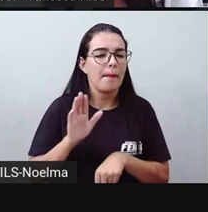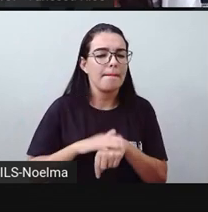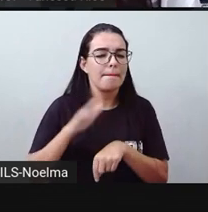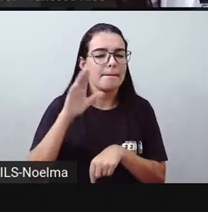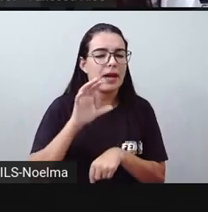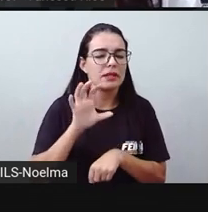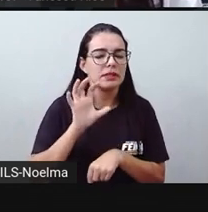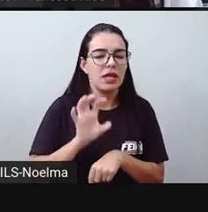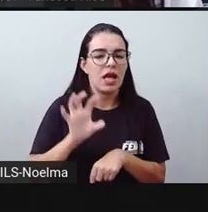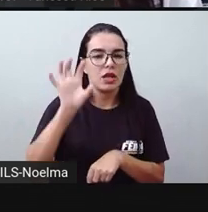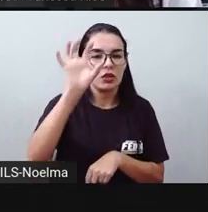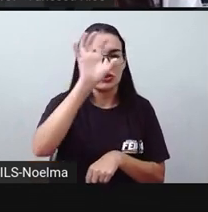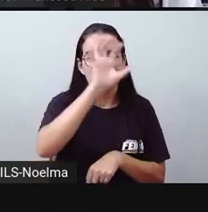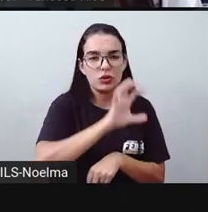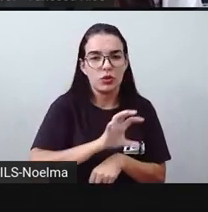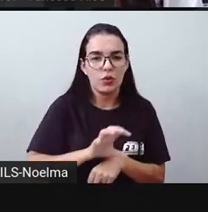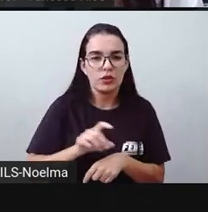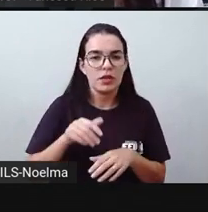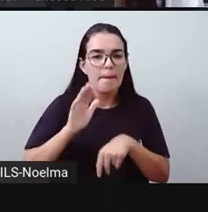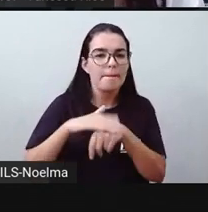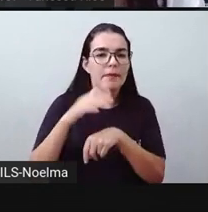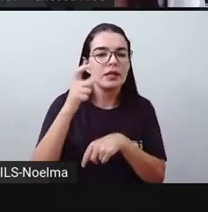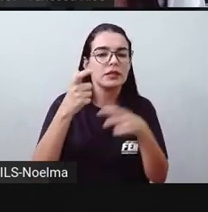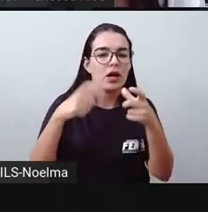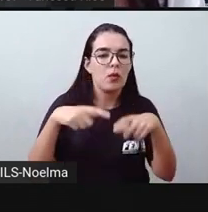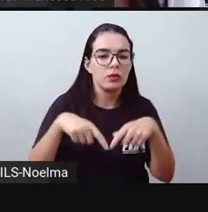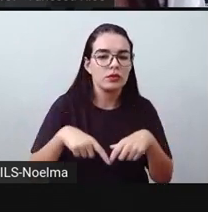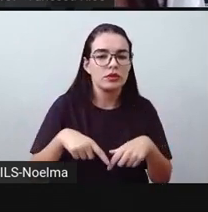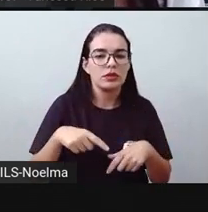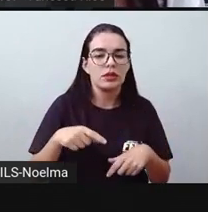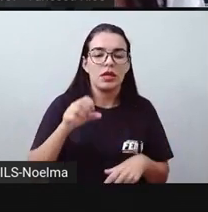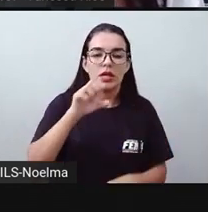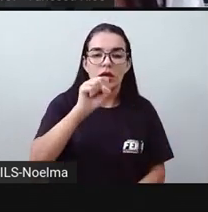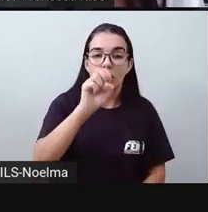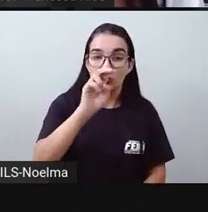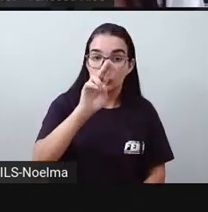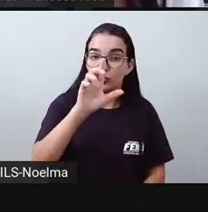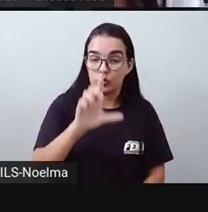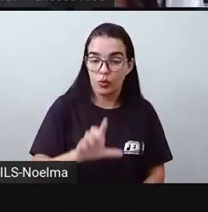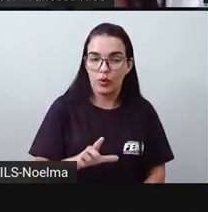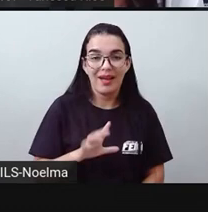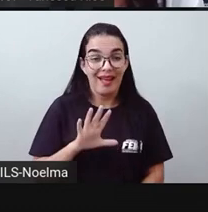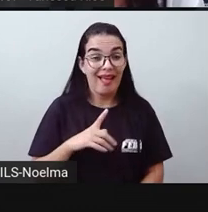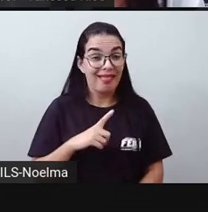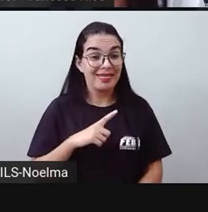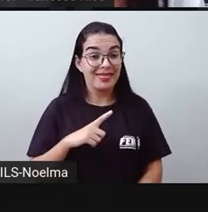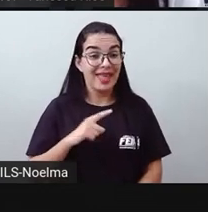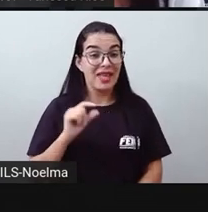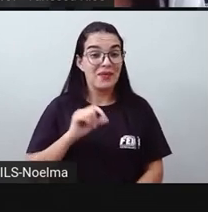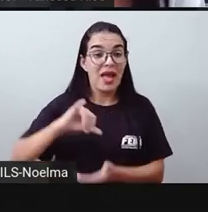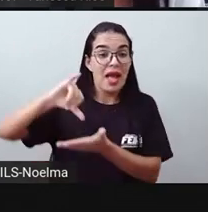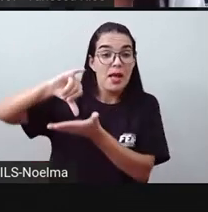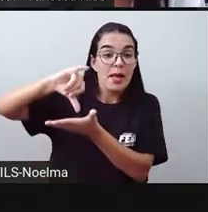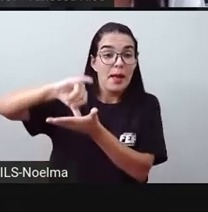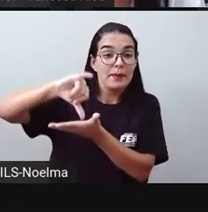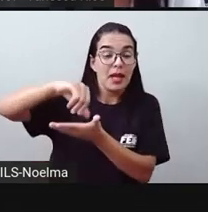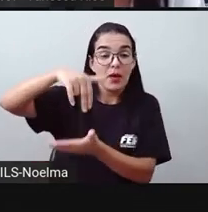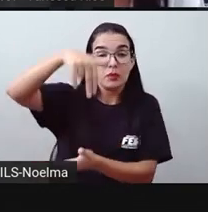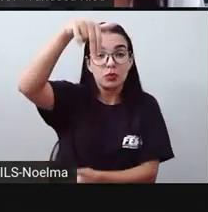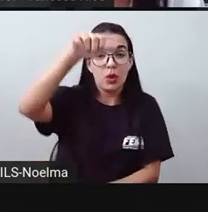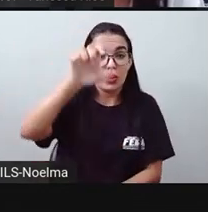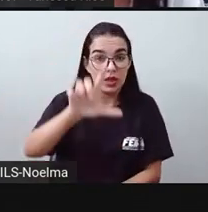algumas regiões do nosso país. A gente já percebe um grande número nas capitais do Nordeste